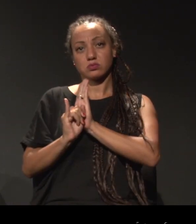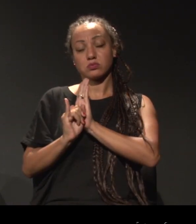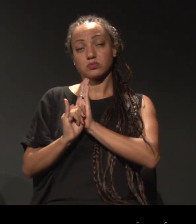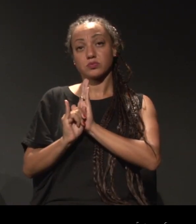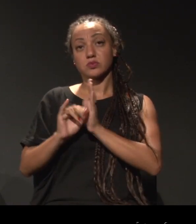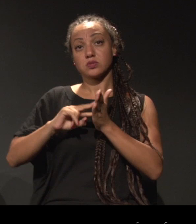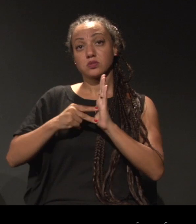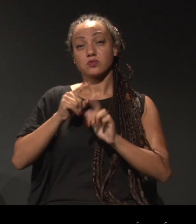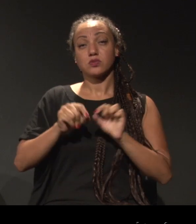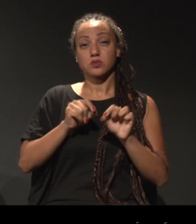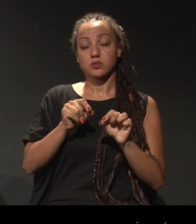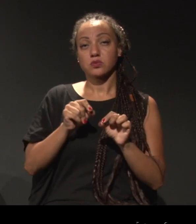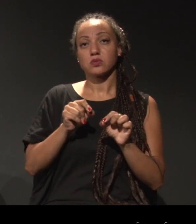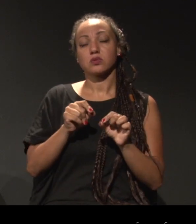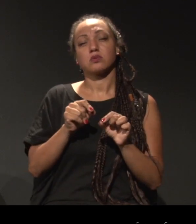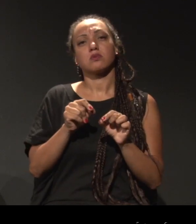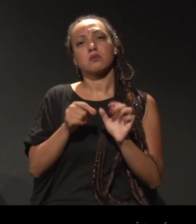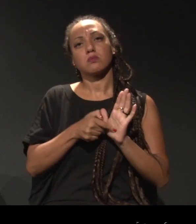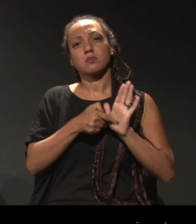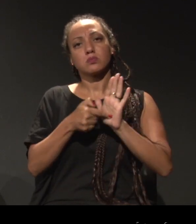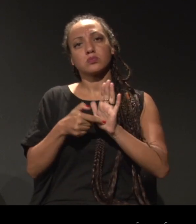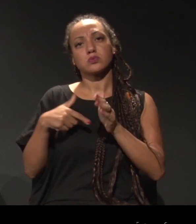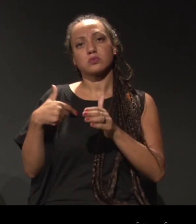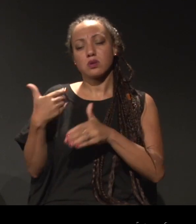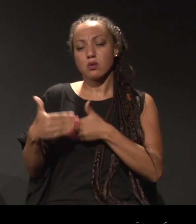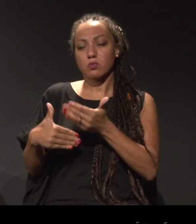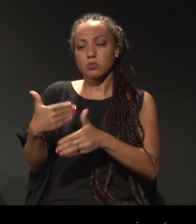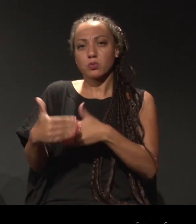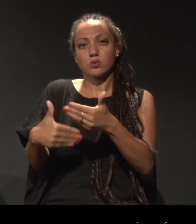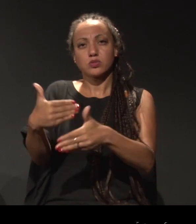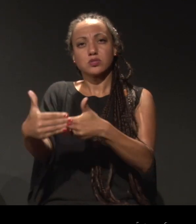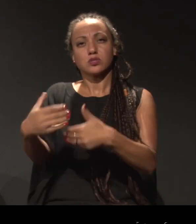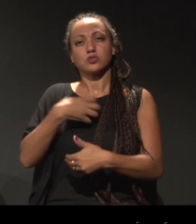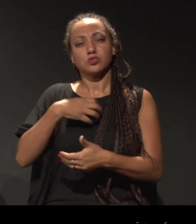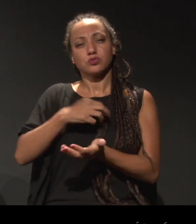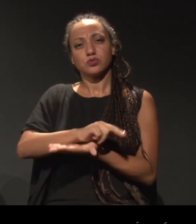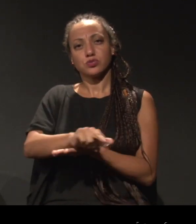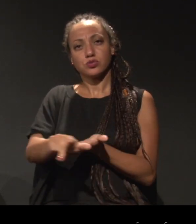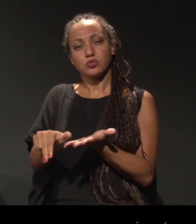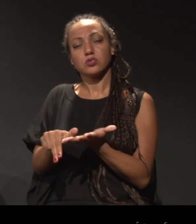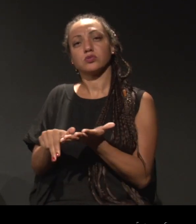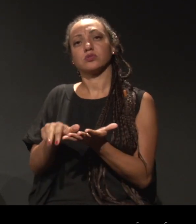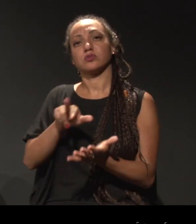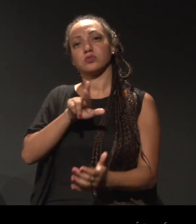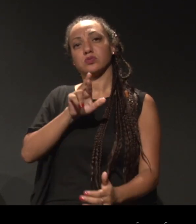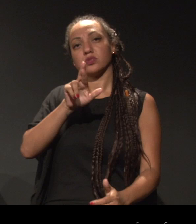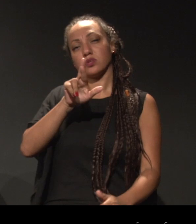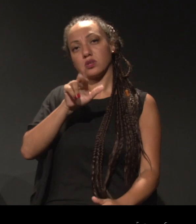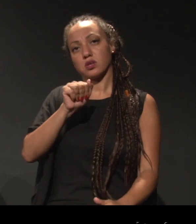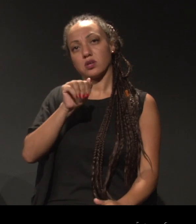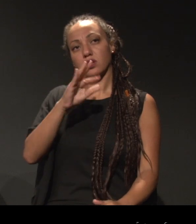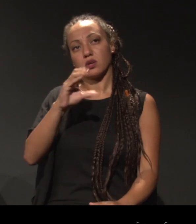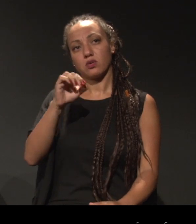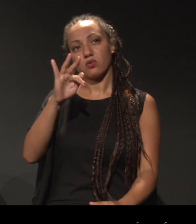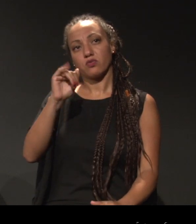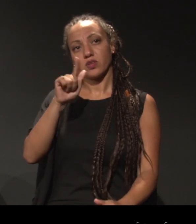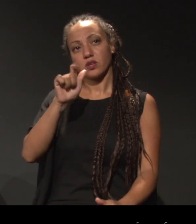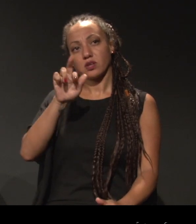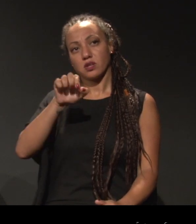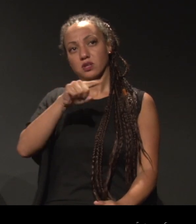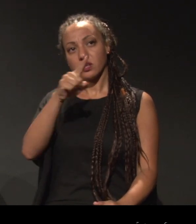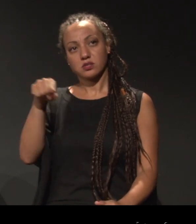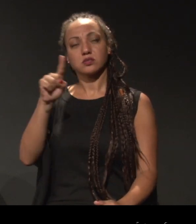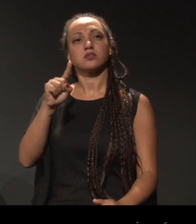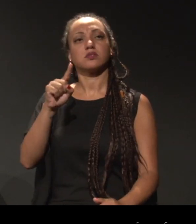Significa, outro sim, salientar os processos estilísticos de refiguração e metamorfoses, textuais e